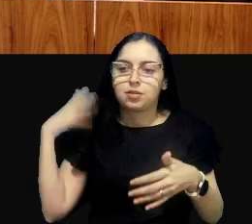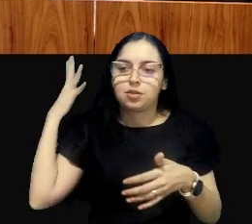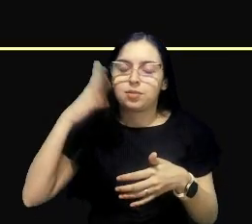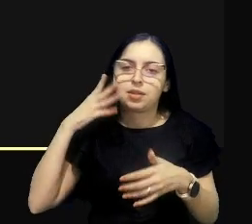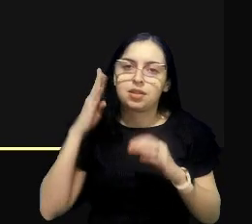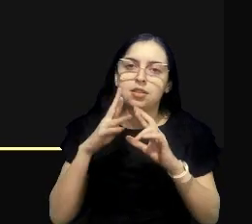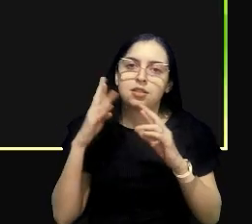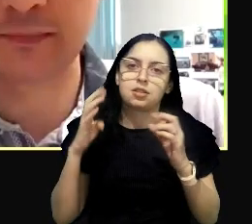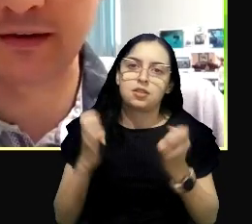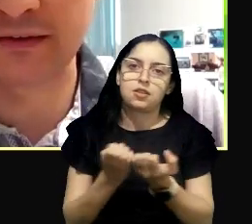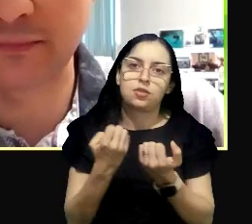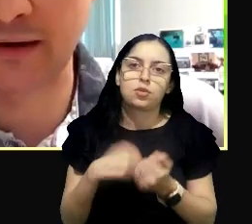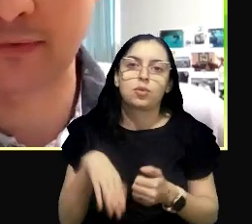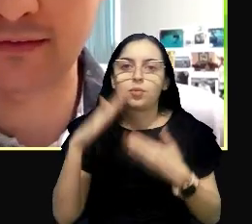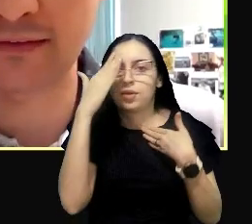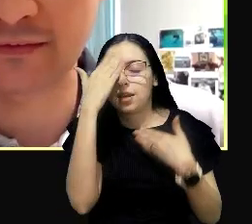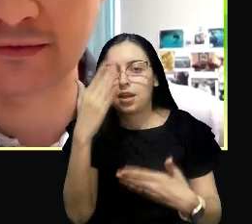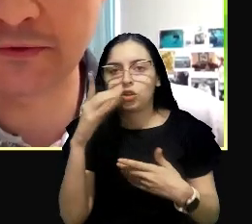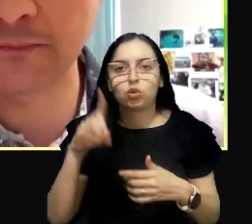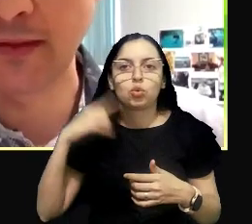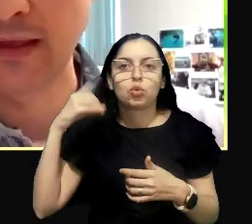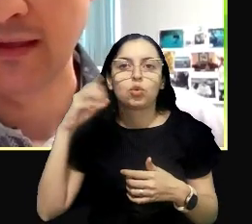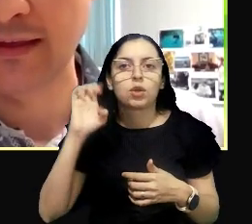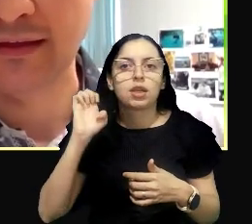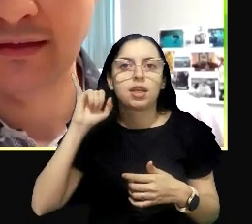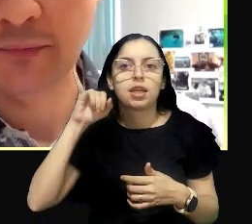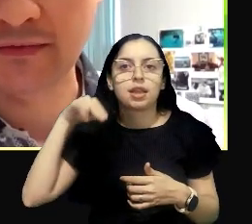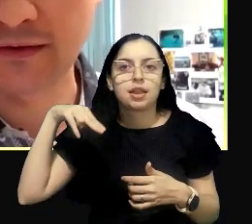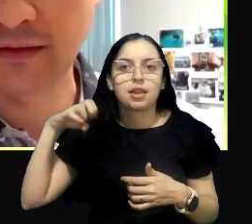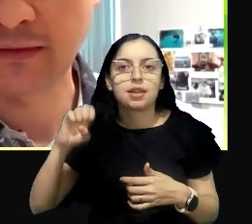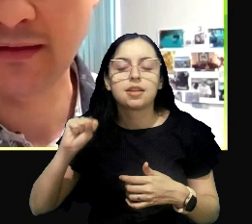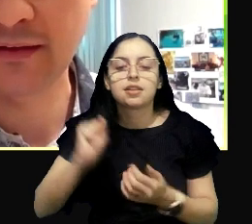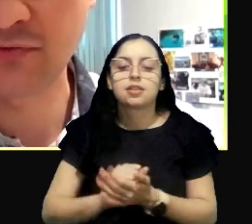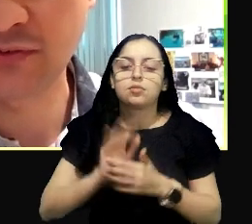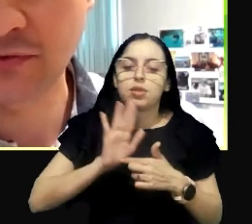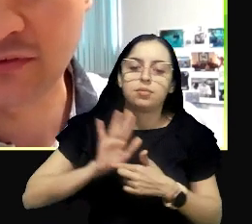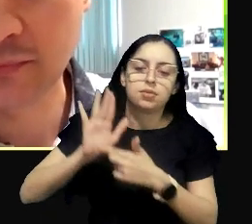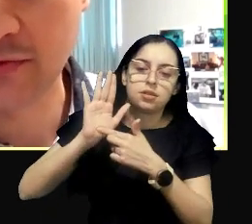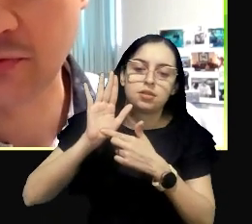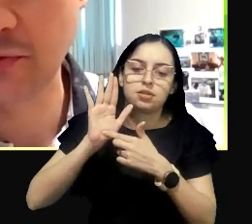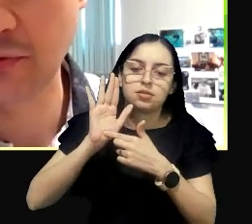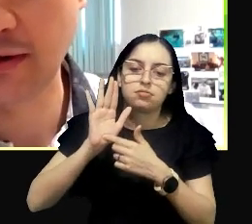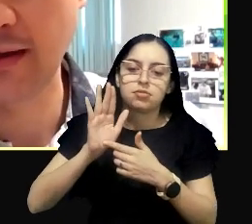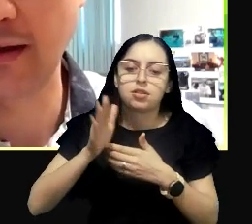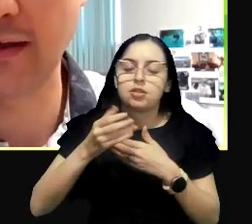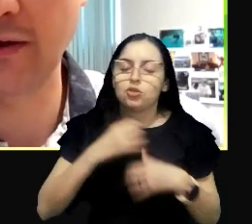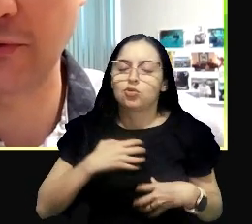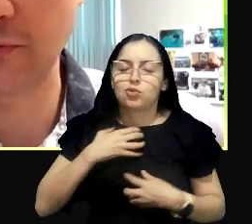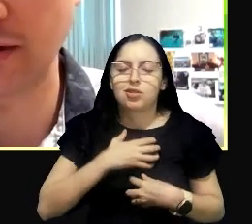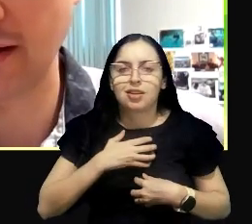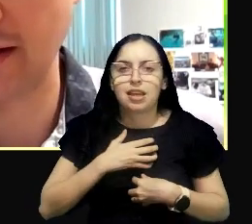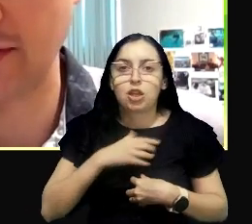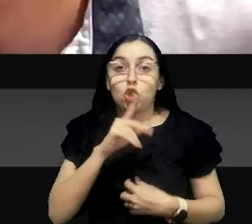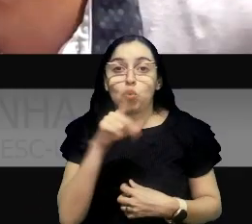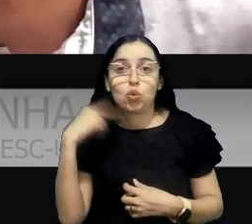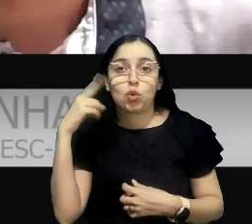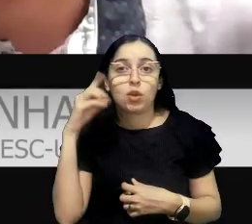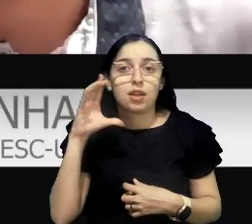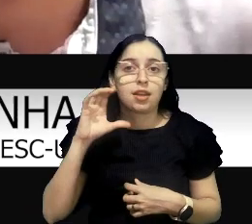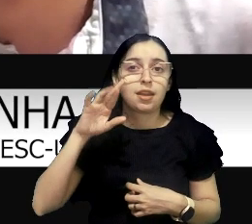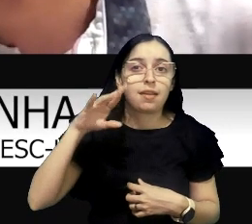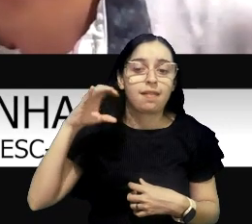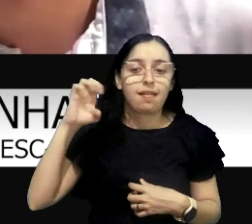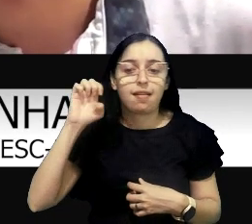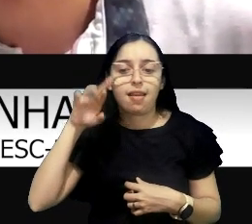Queria agradecer a doutora Inês pela apresentação. É um prazer também estar dividindo esse espaço com a doutora Reclare, com doutora Kátia.